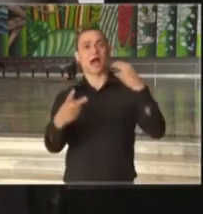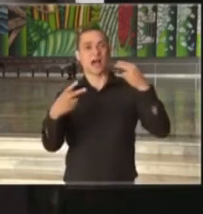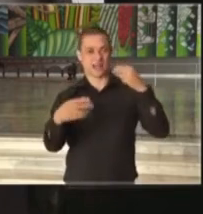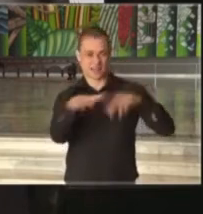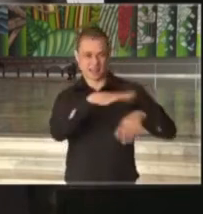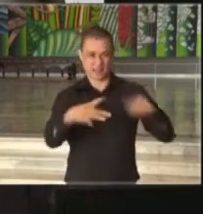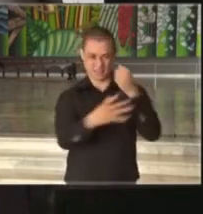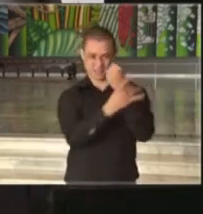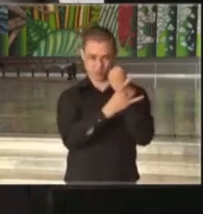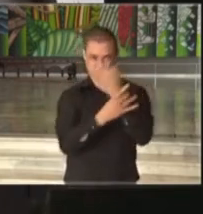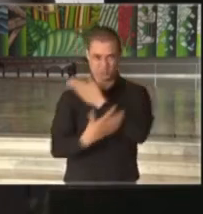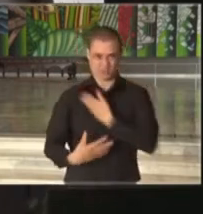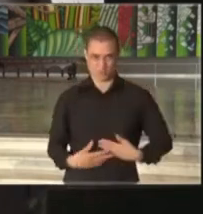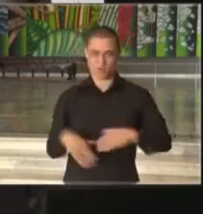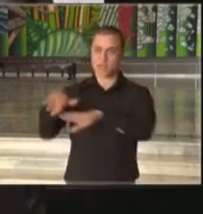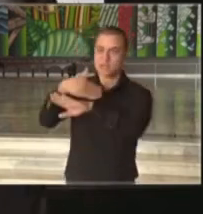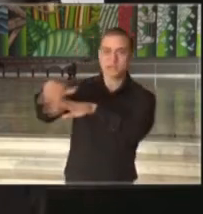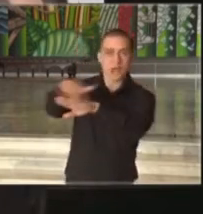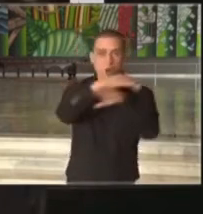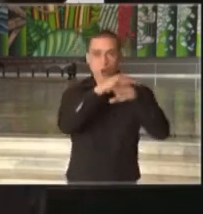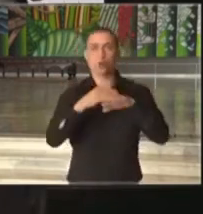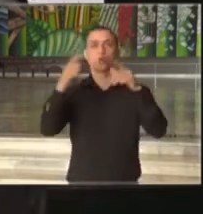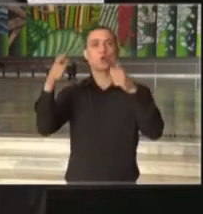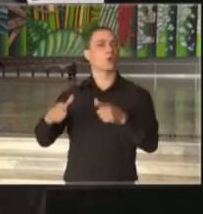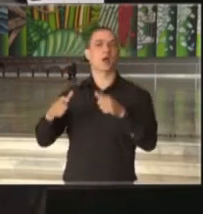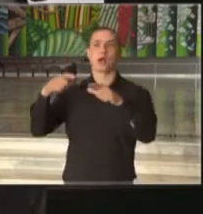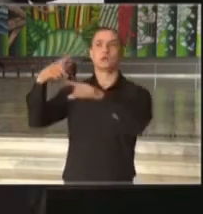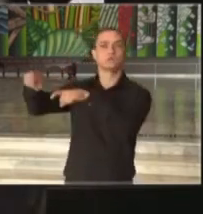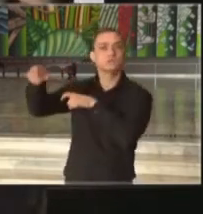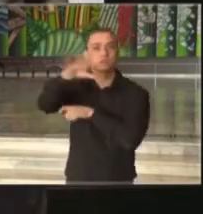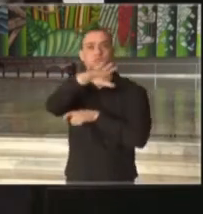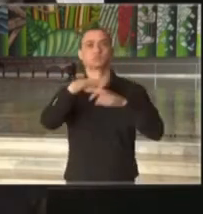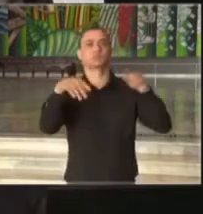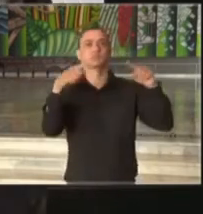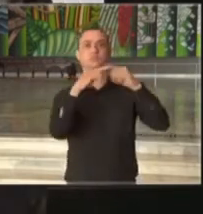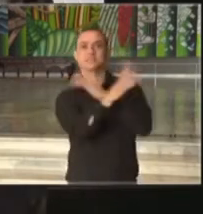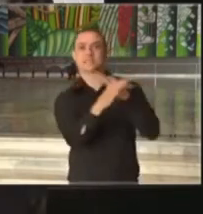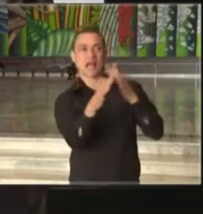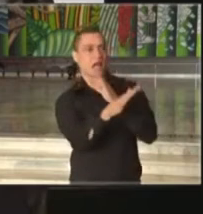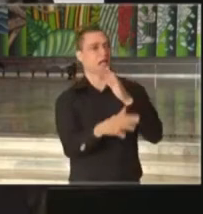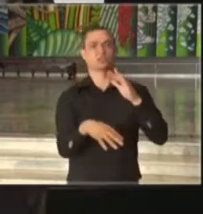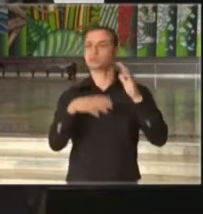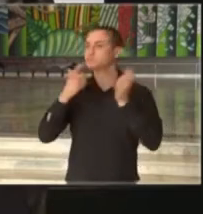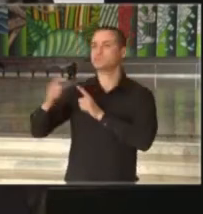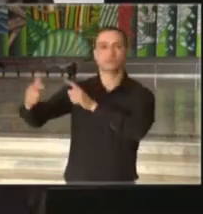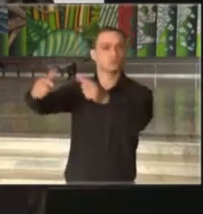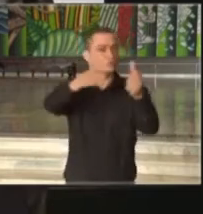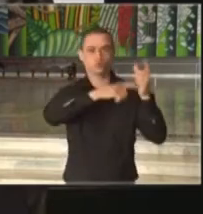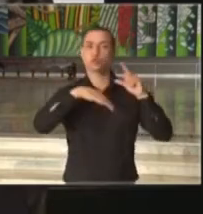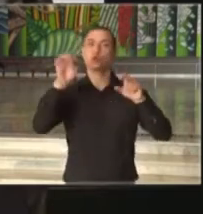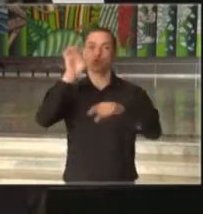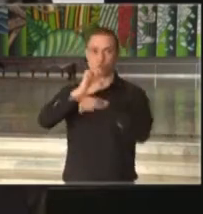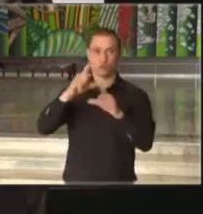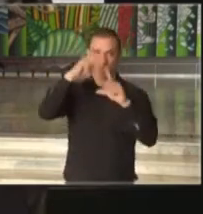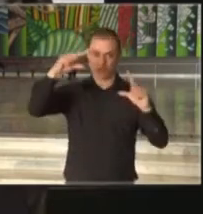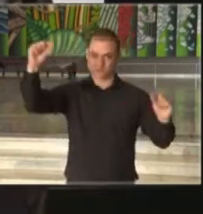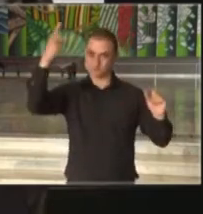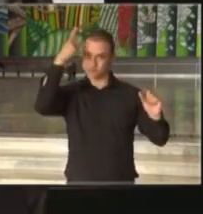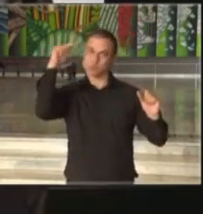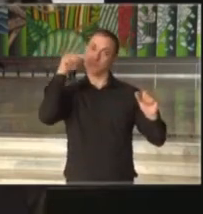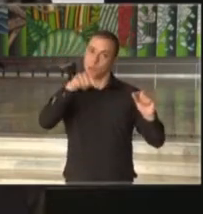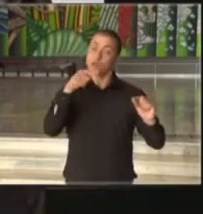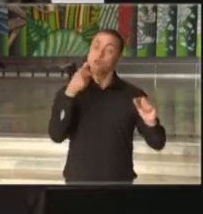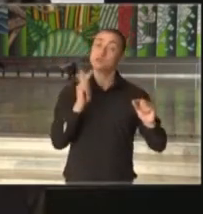nas ruas, nas áreas industriais, no campo, no setor urbano, em todas as áreas aqui no estado de São Paulo, sempre em